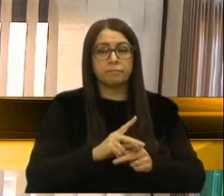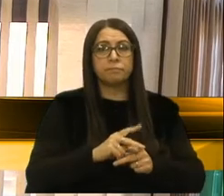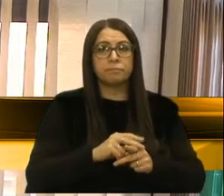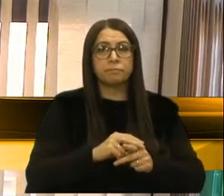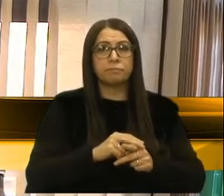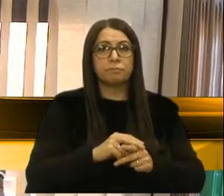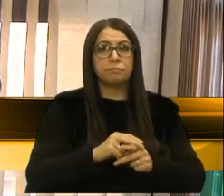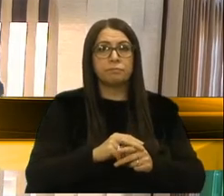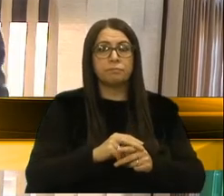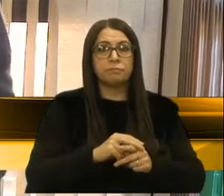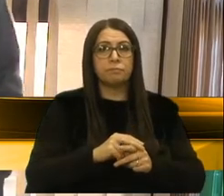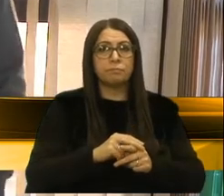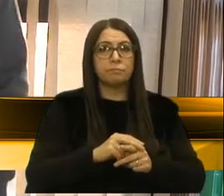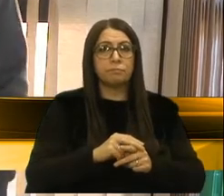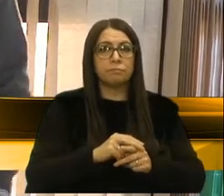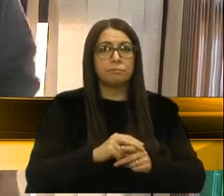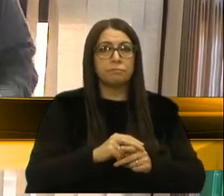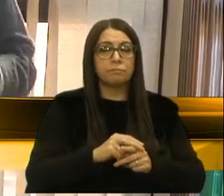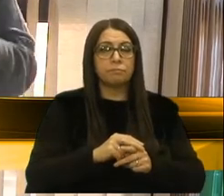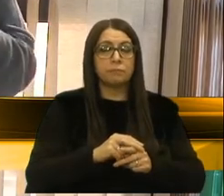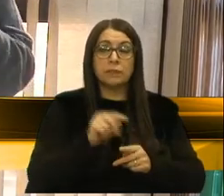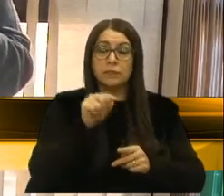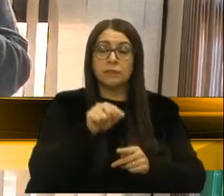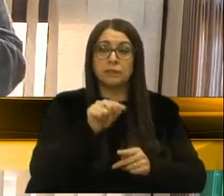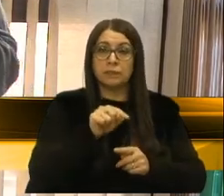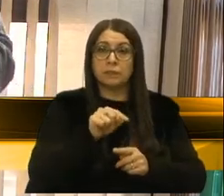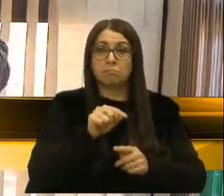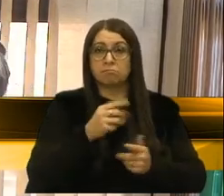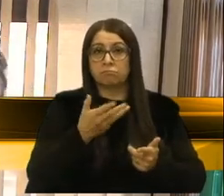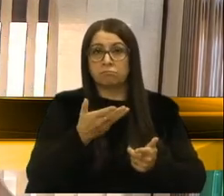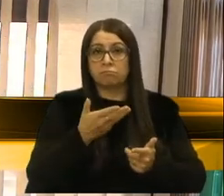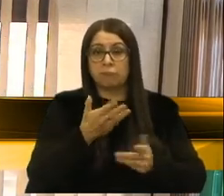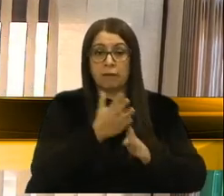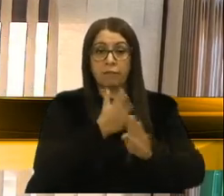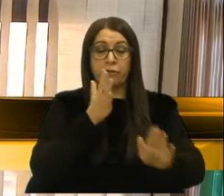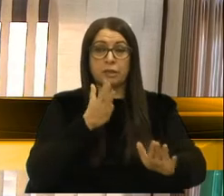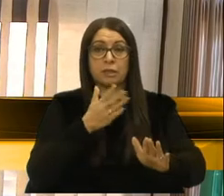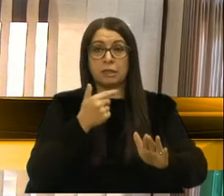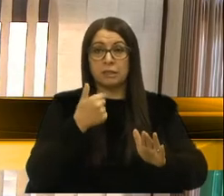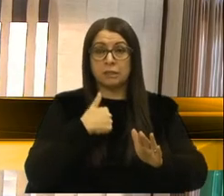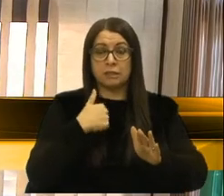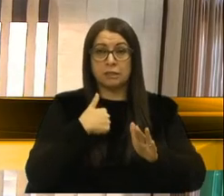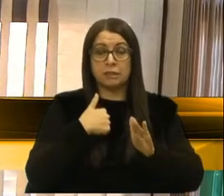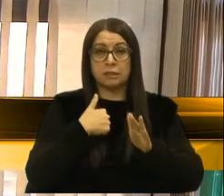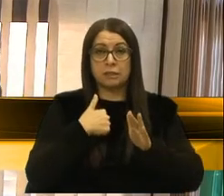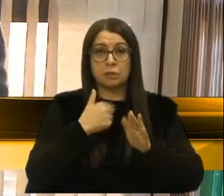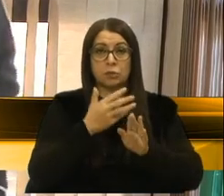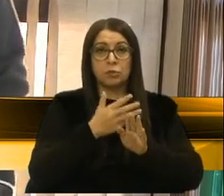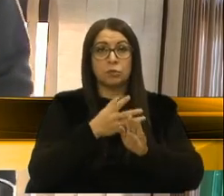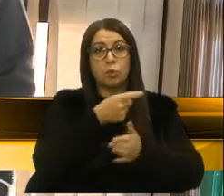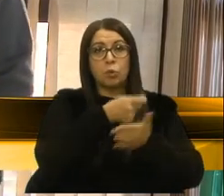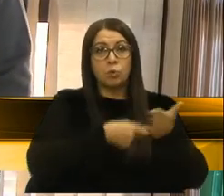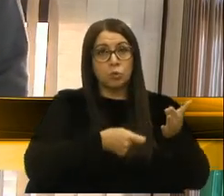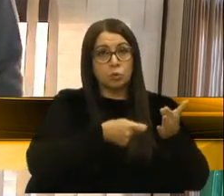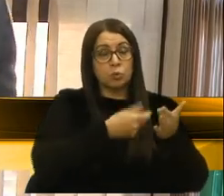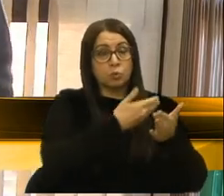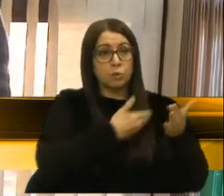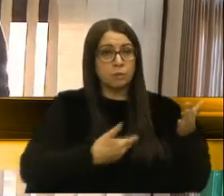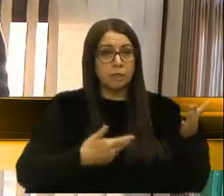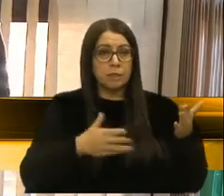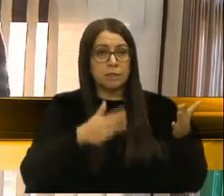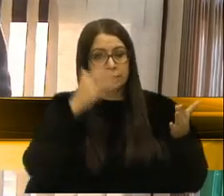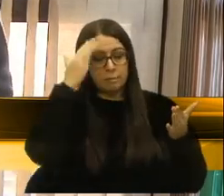no sentido de que estão ali na fila de espera. no concurso público, nós temos que às vezes